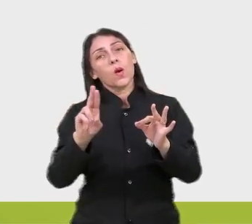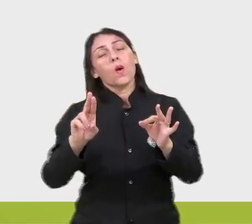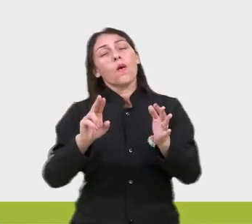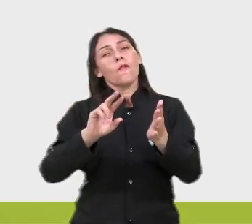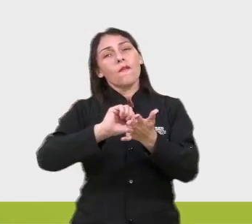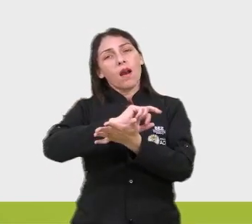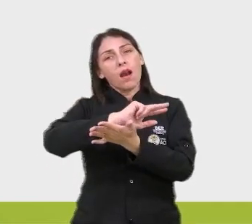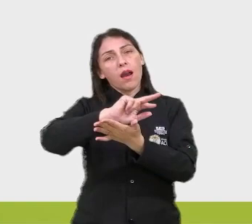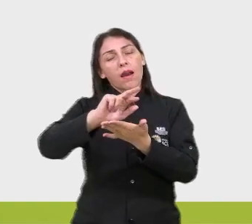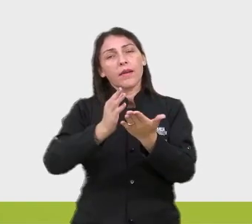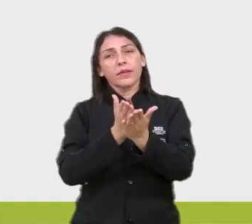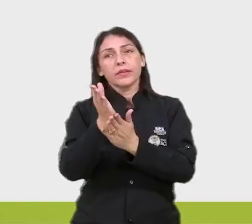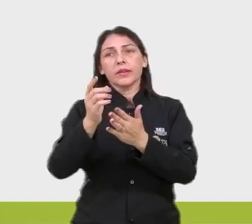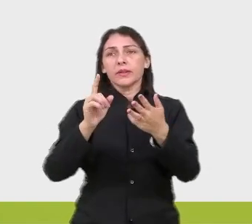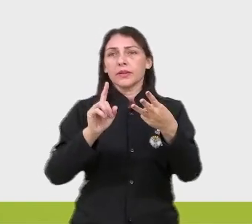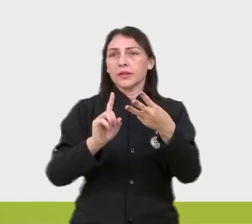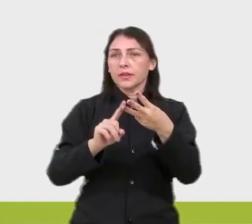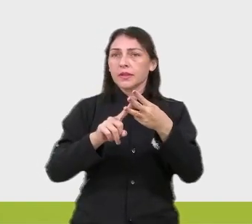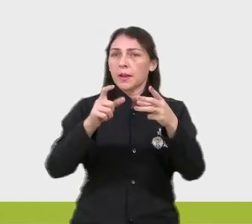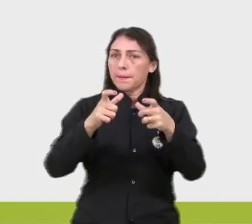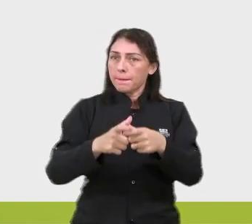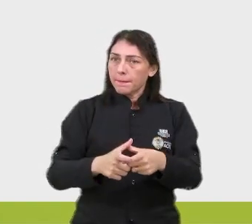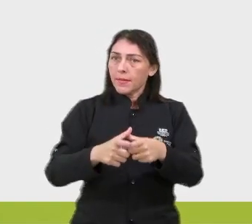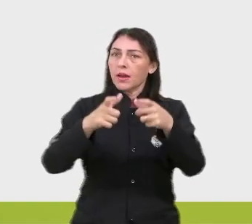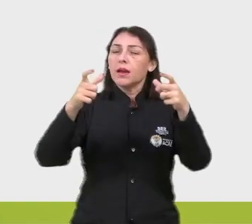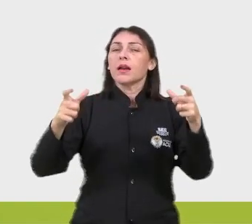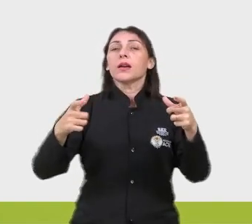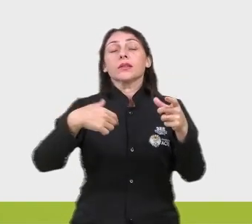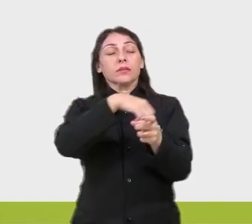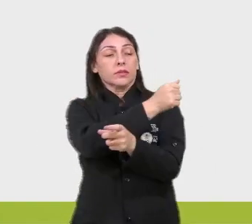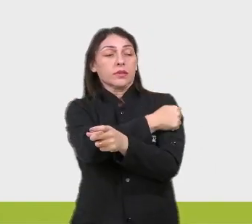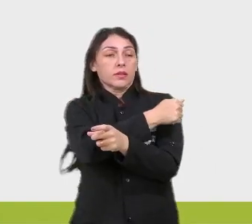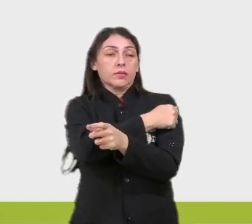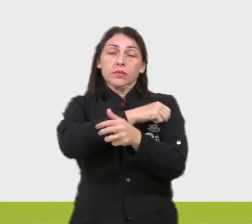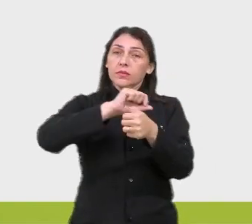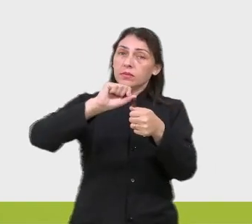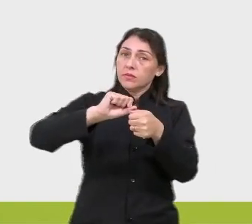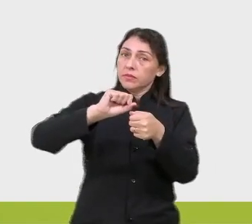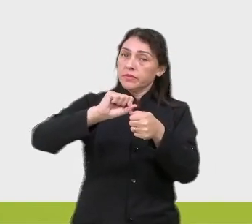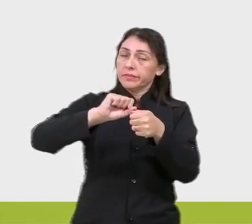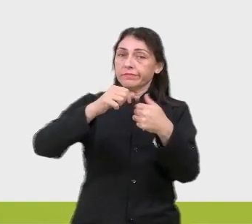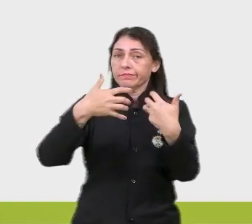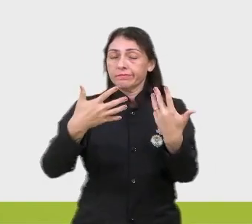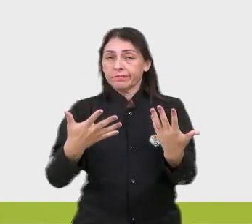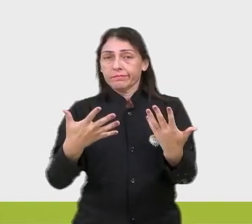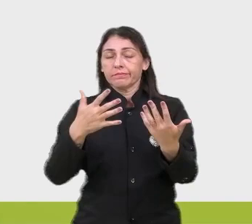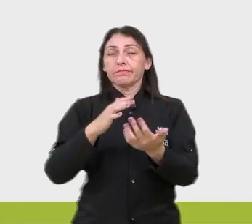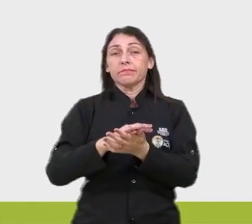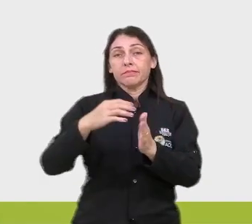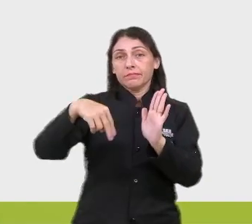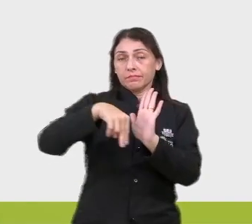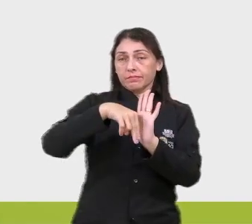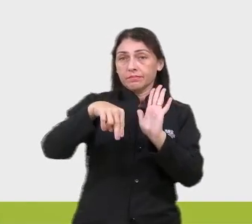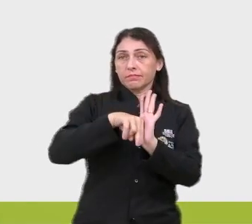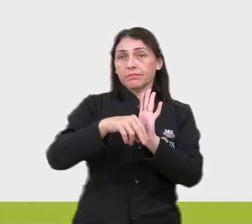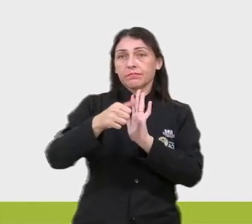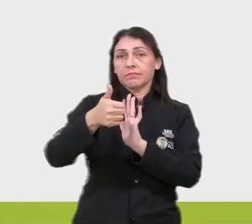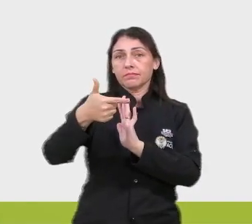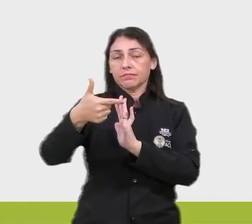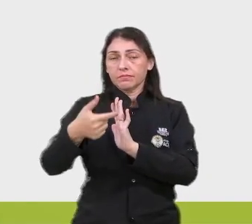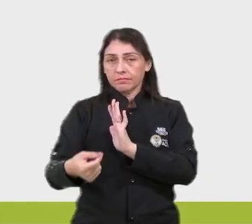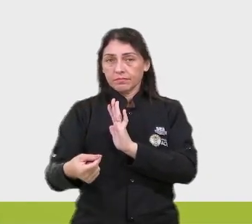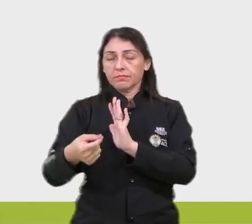desvios. E a três, que a maioria dos candidatos recebem essa nota, né? Que é 120,